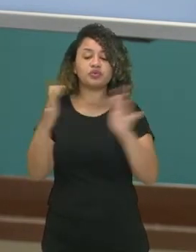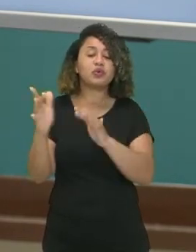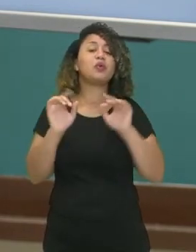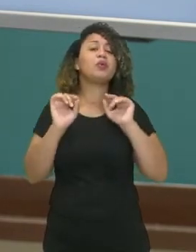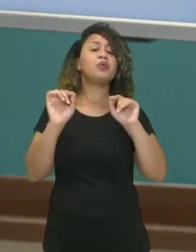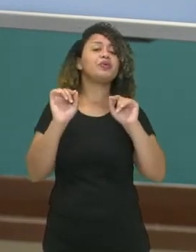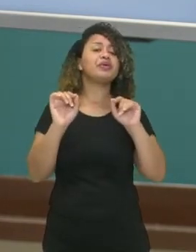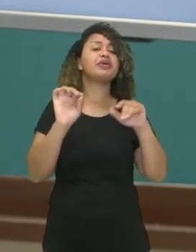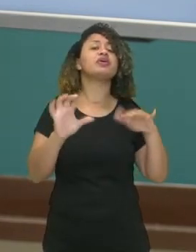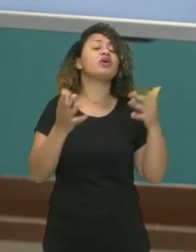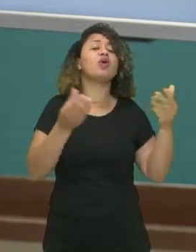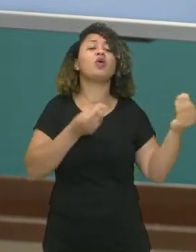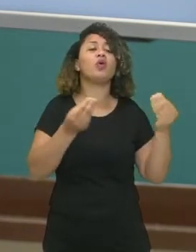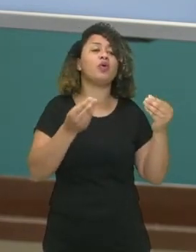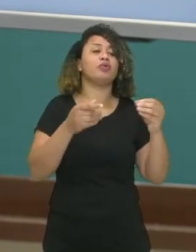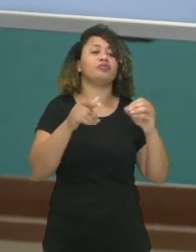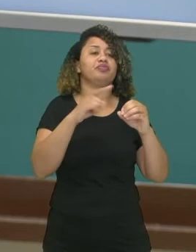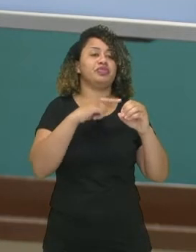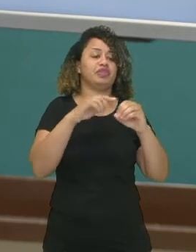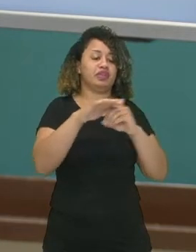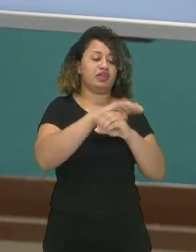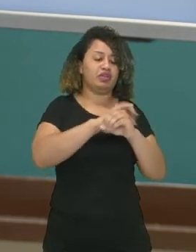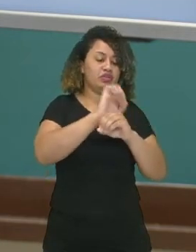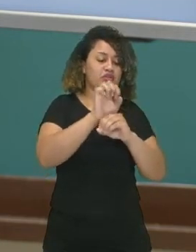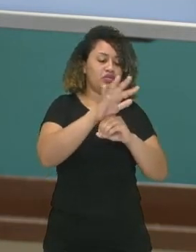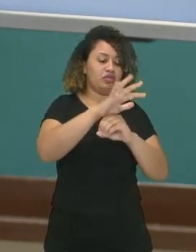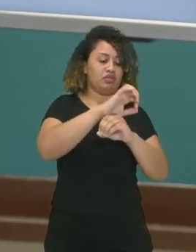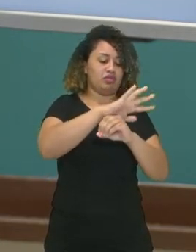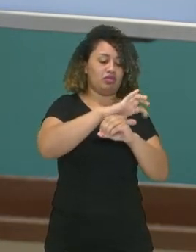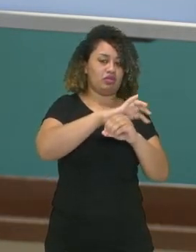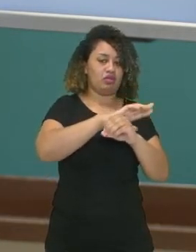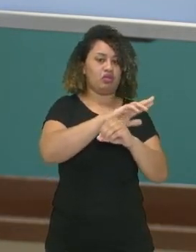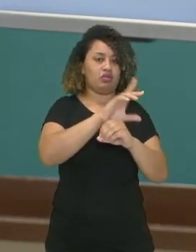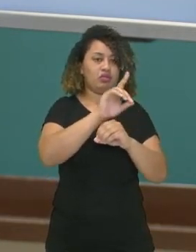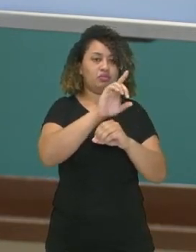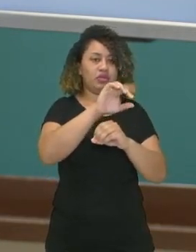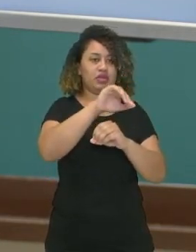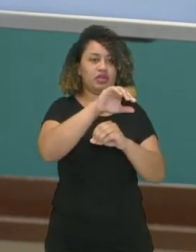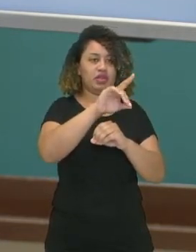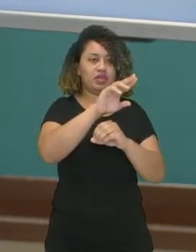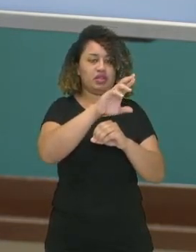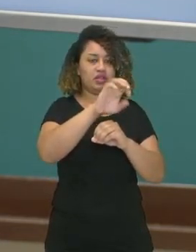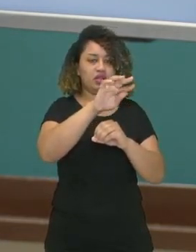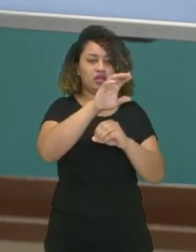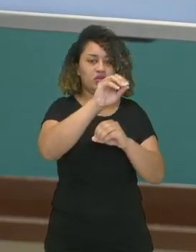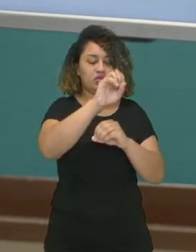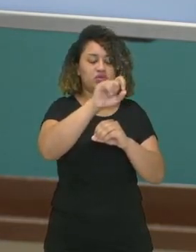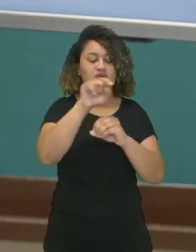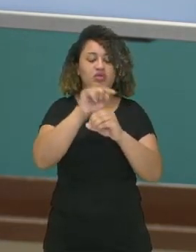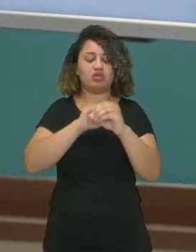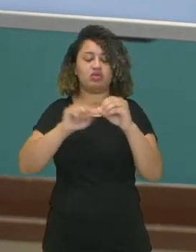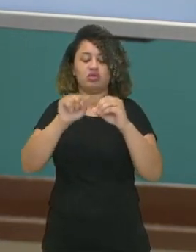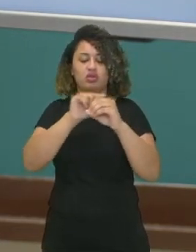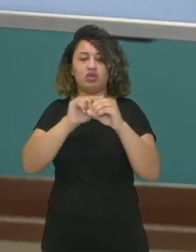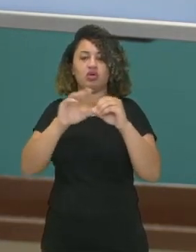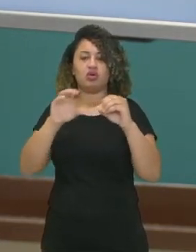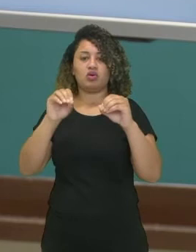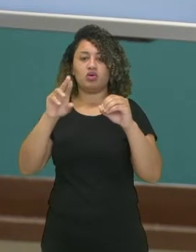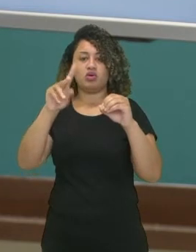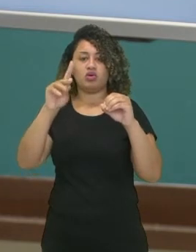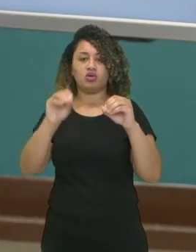sentido? Qual direção? Dendritos, corpo celular e axônio, que são as três